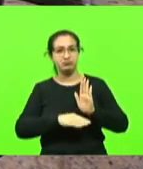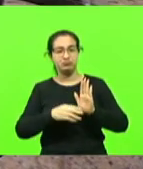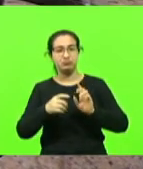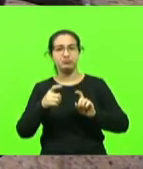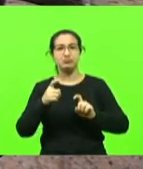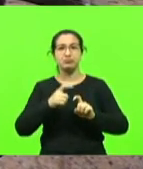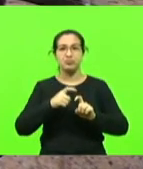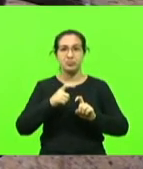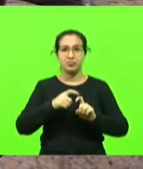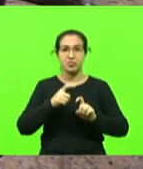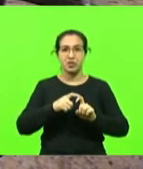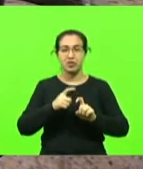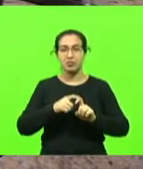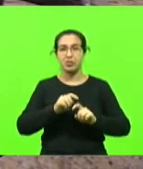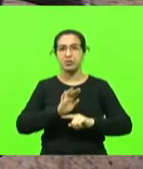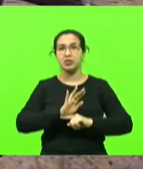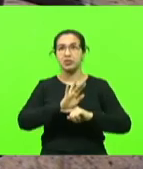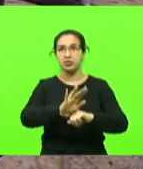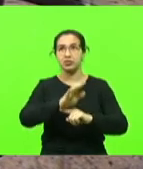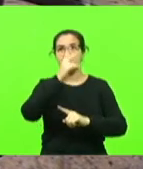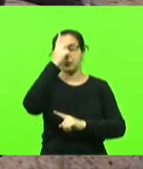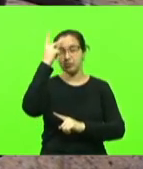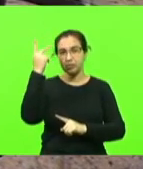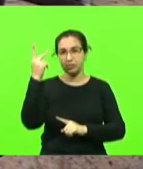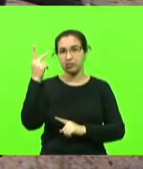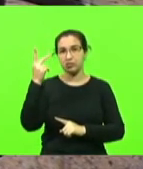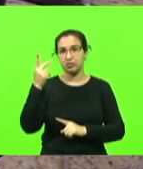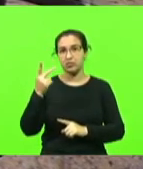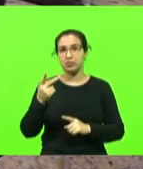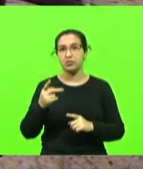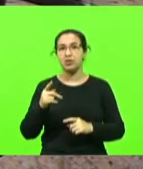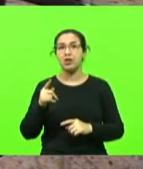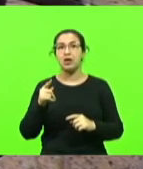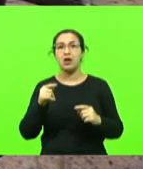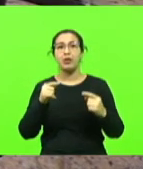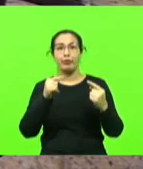induzidas. aí sim eu posso dizer na palavra gado,